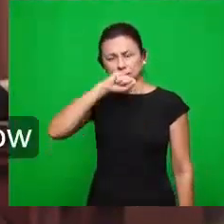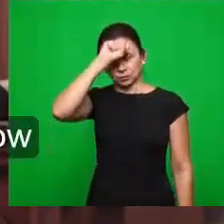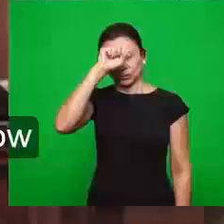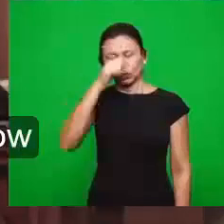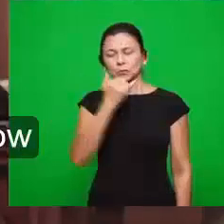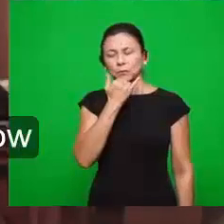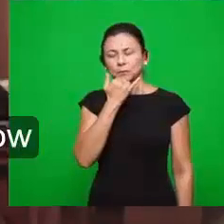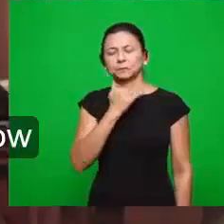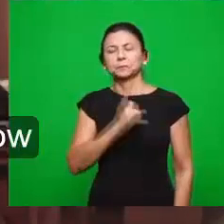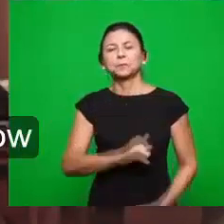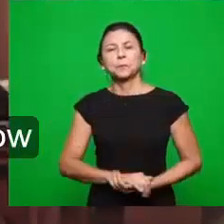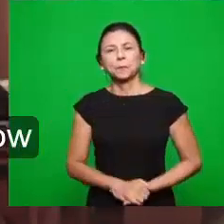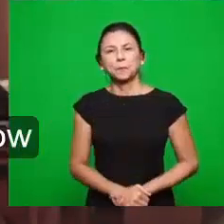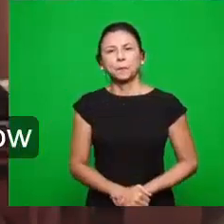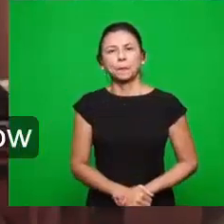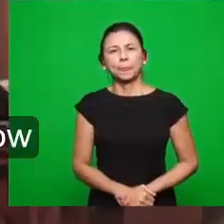Meus irmãos,